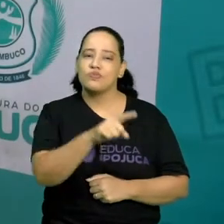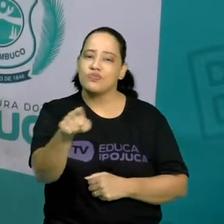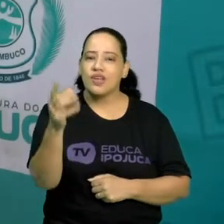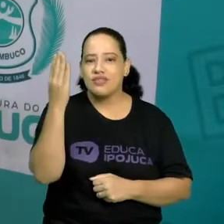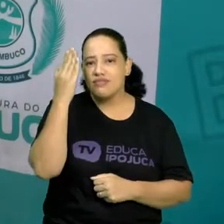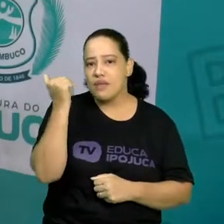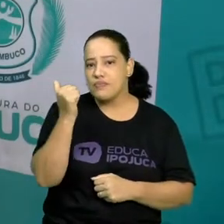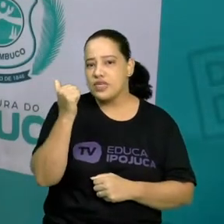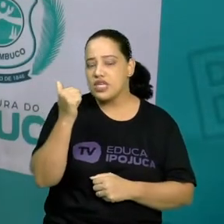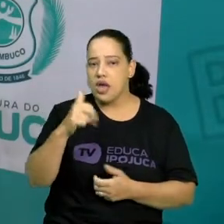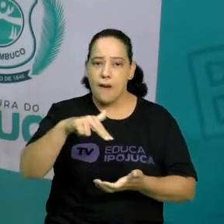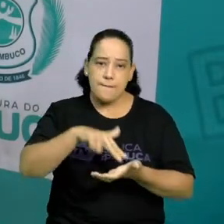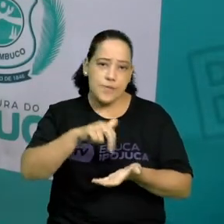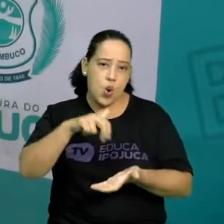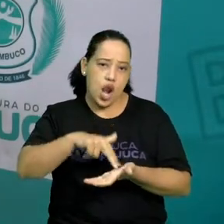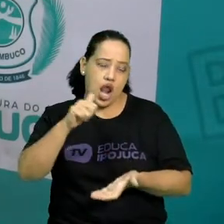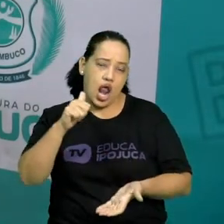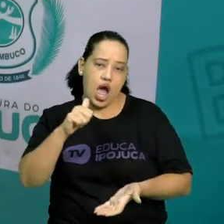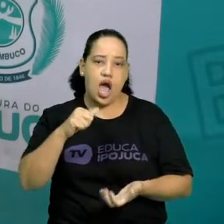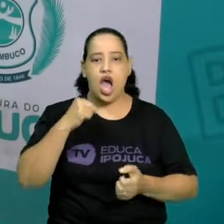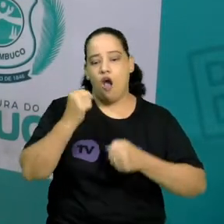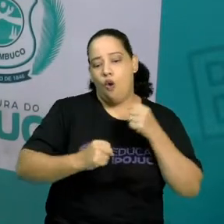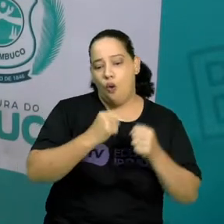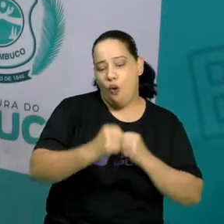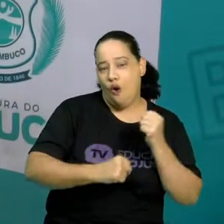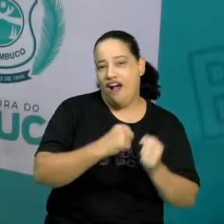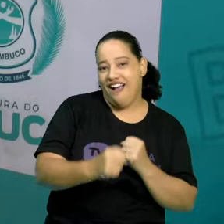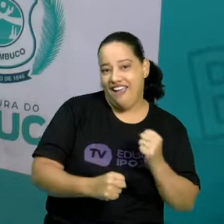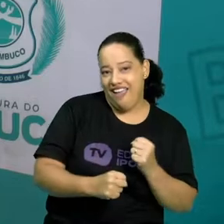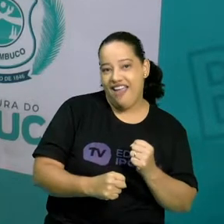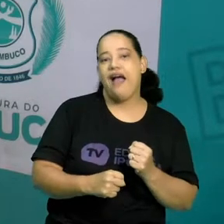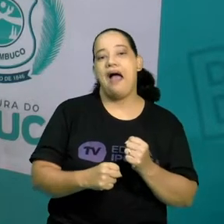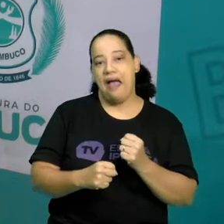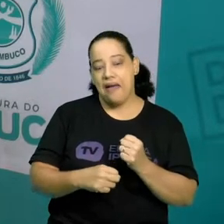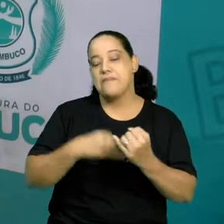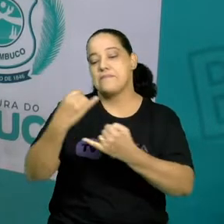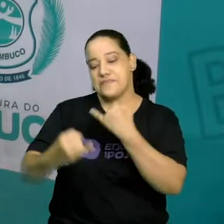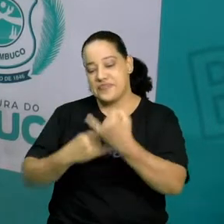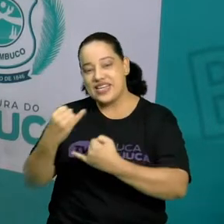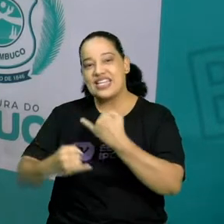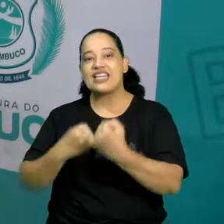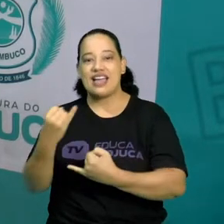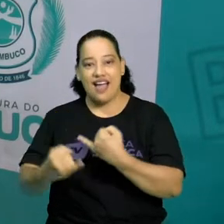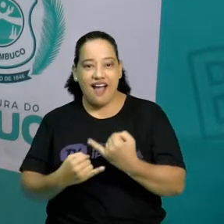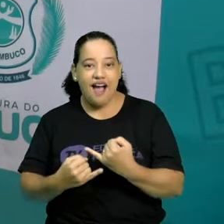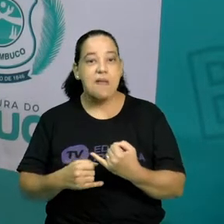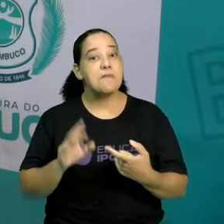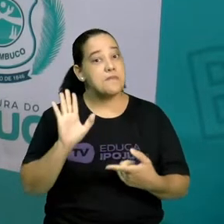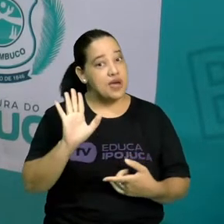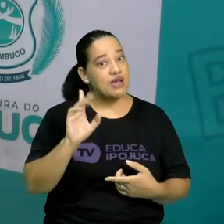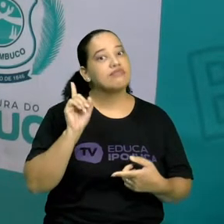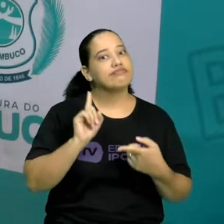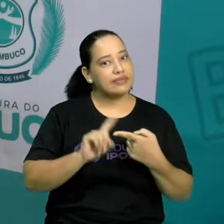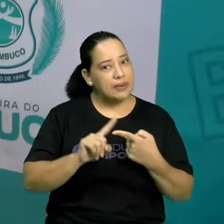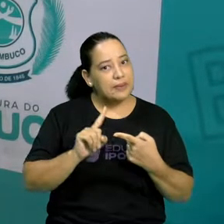que pular e correr são jeitos de brincar, mas também de cuidar da saúde?